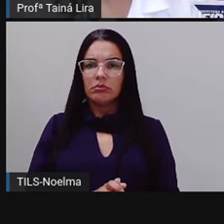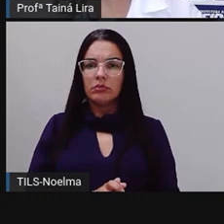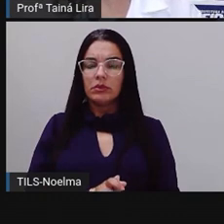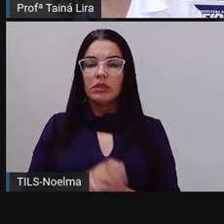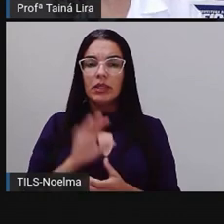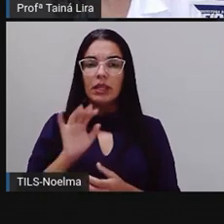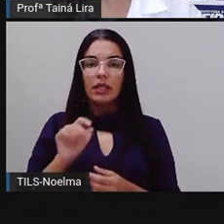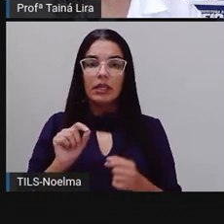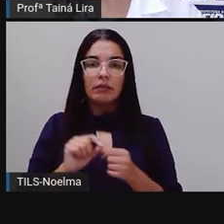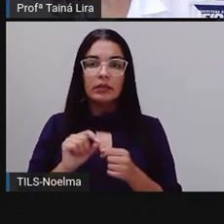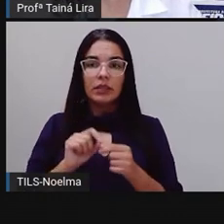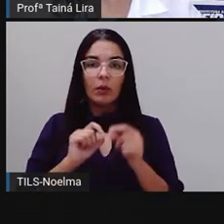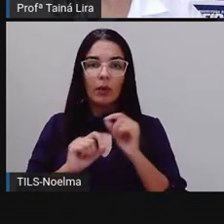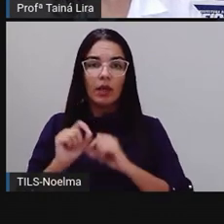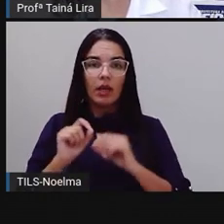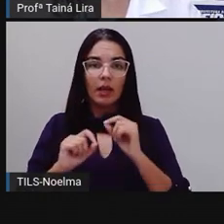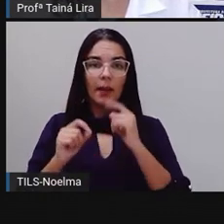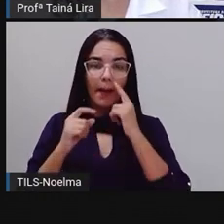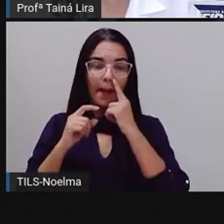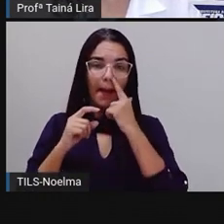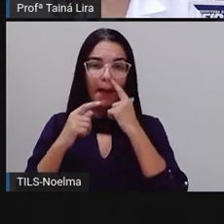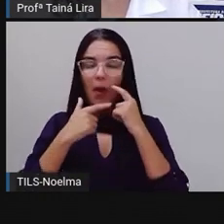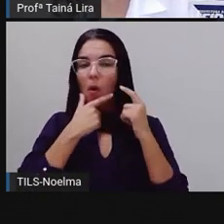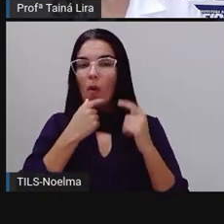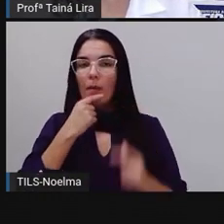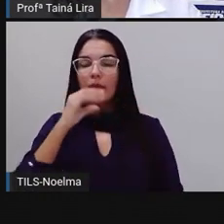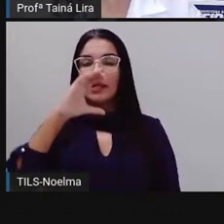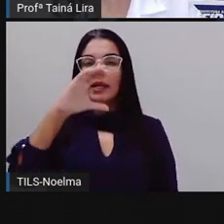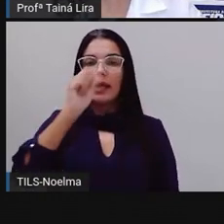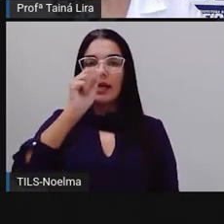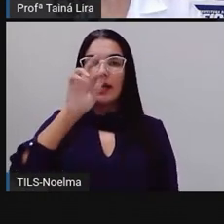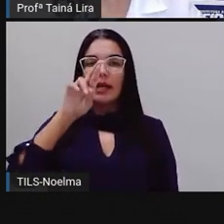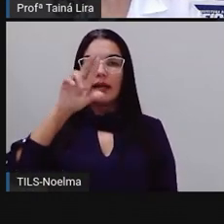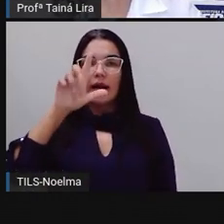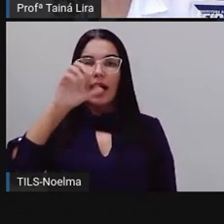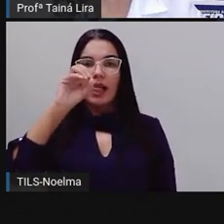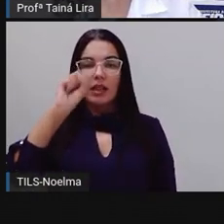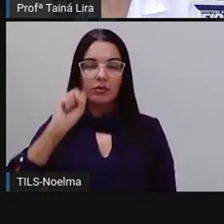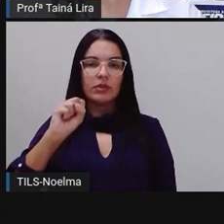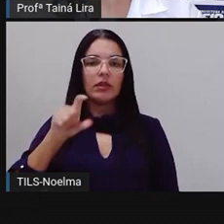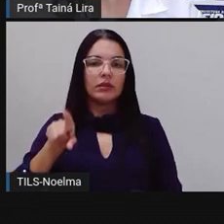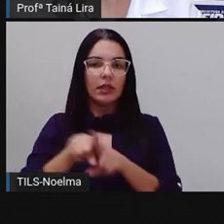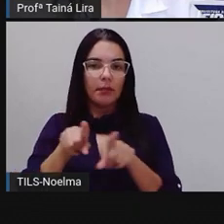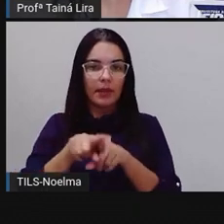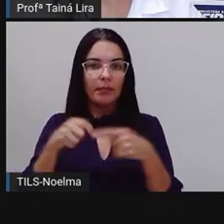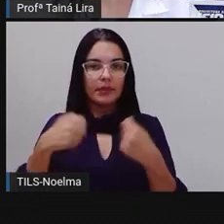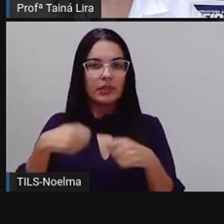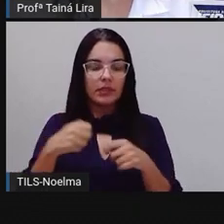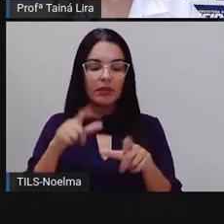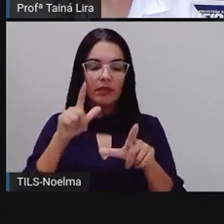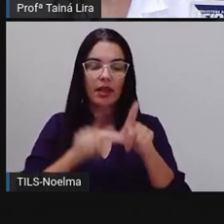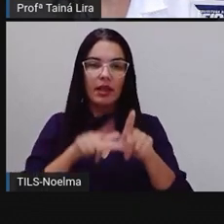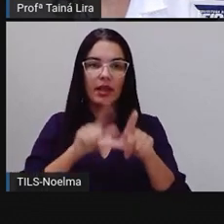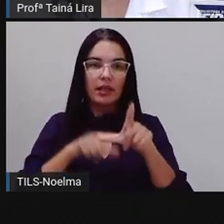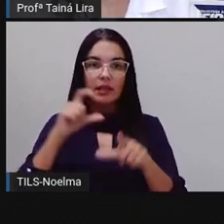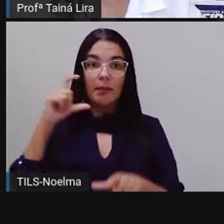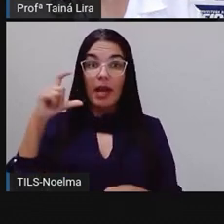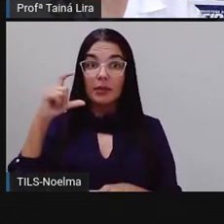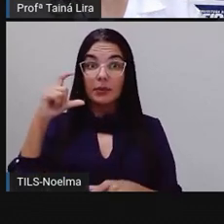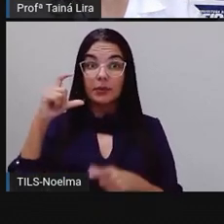Carlos, Carlos já é nome de pessoa, precisamos escrever aí com letra maiúscula. Maiúscula, dedo,